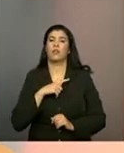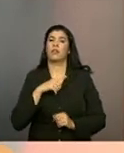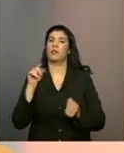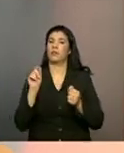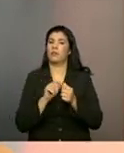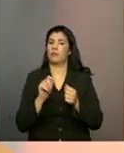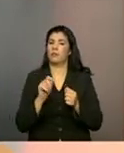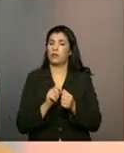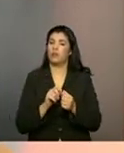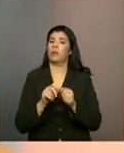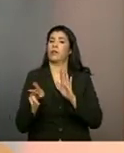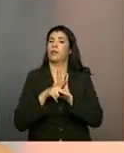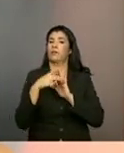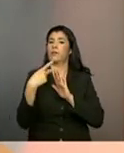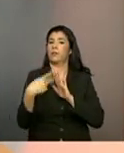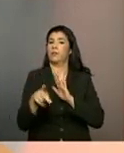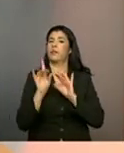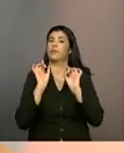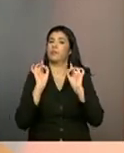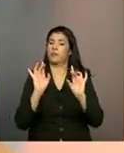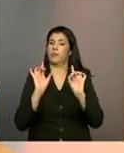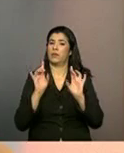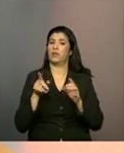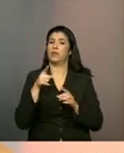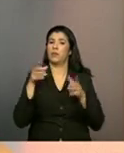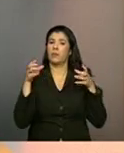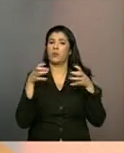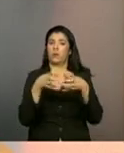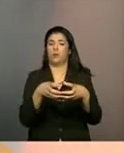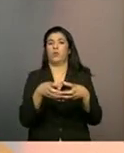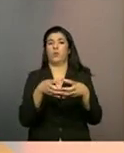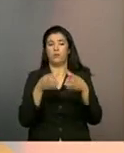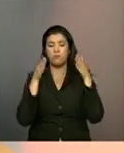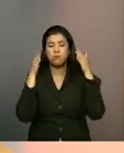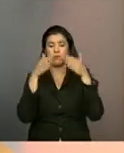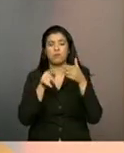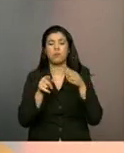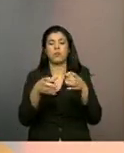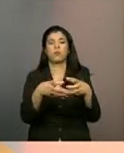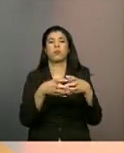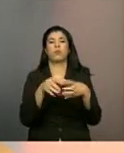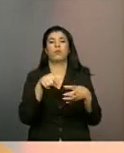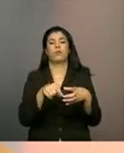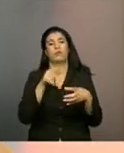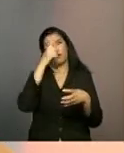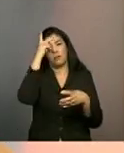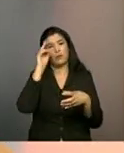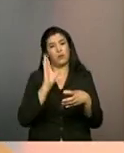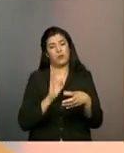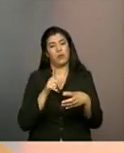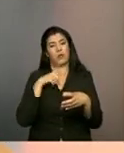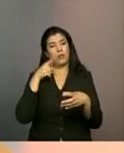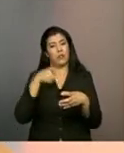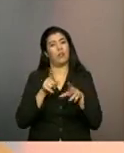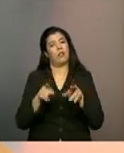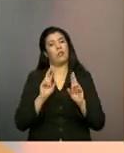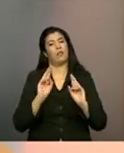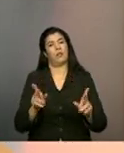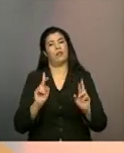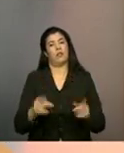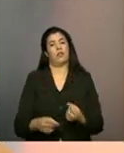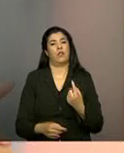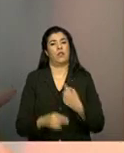para o específico para aquele grupo, para aquelas pessoas que estão naqueles grupos. Essa que é a diferença aí